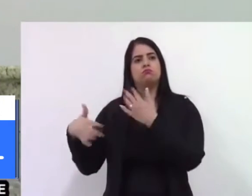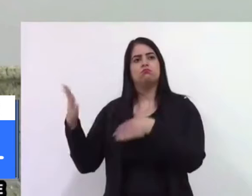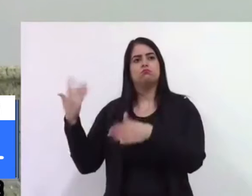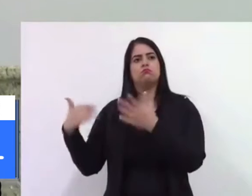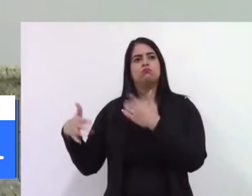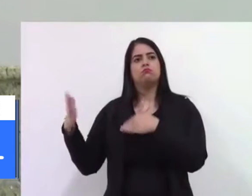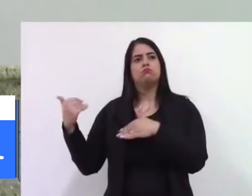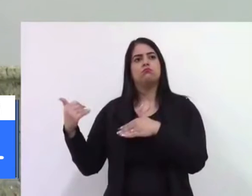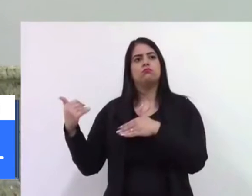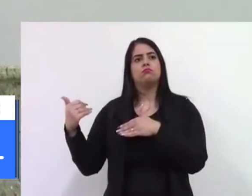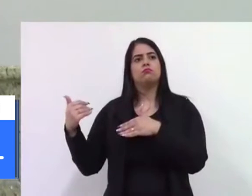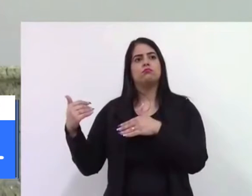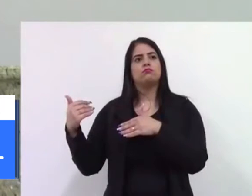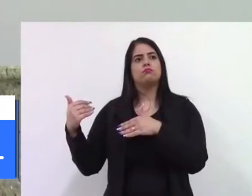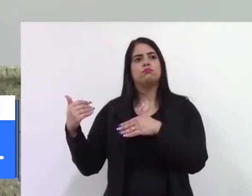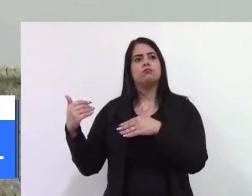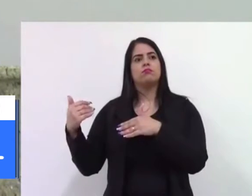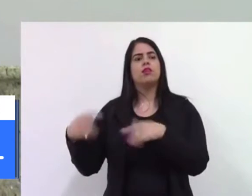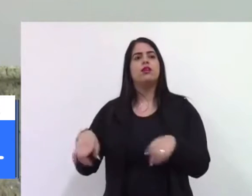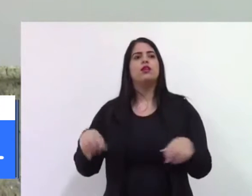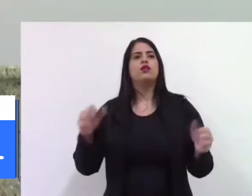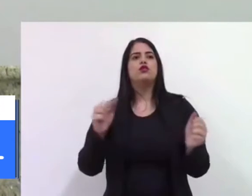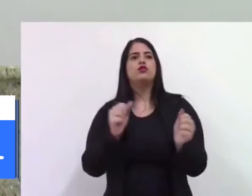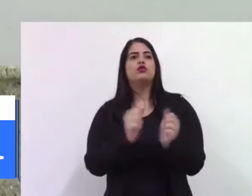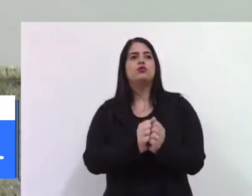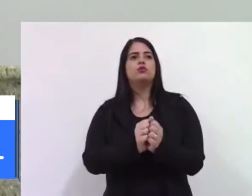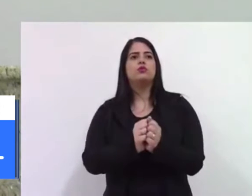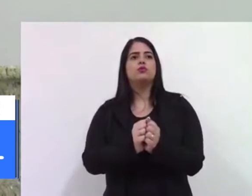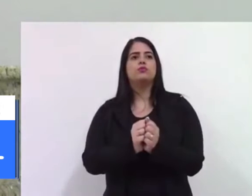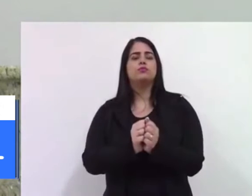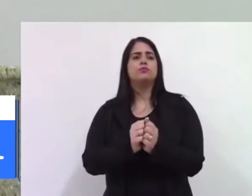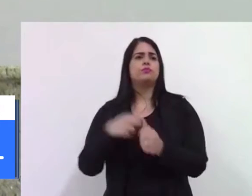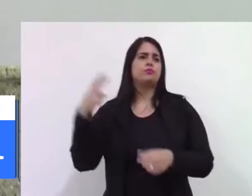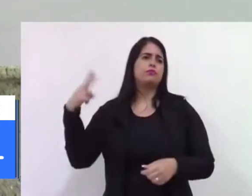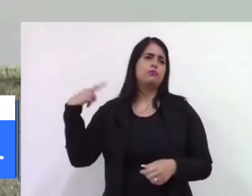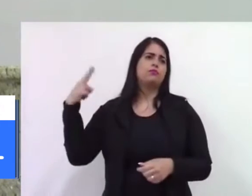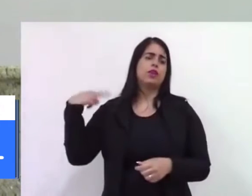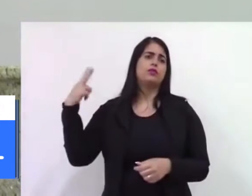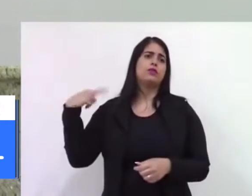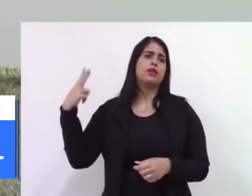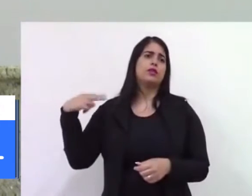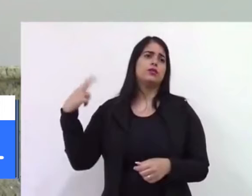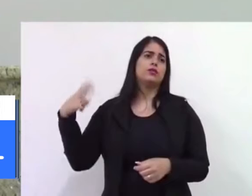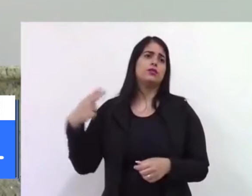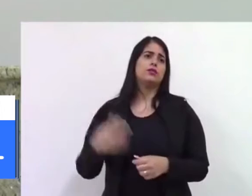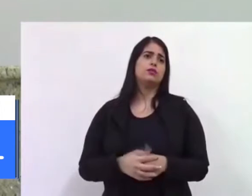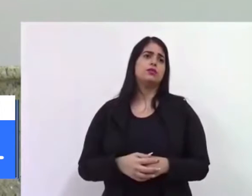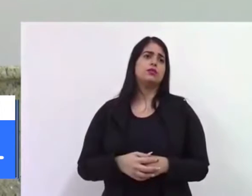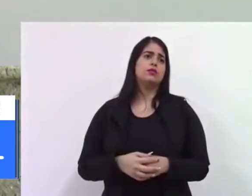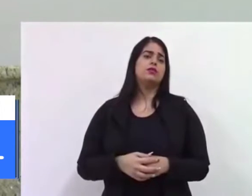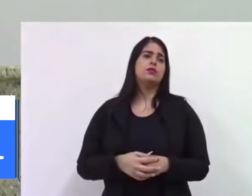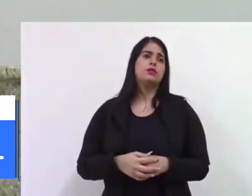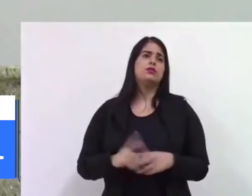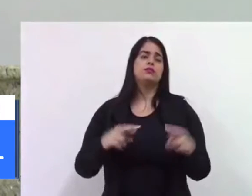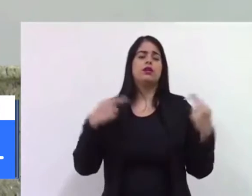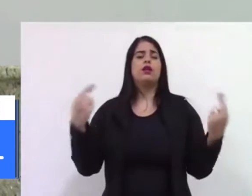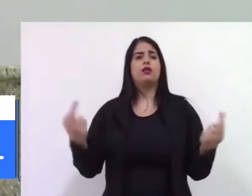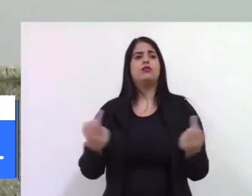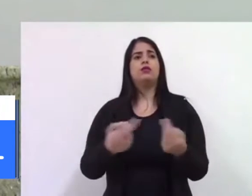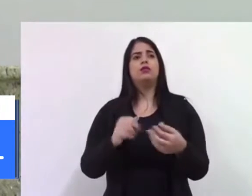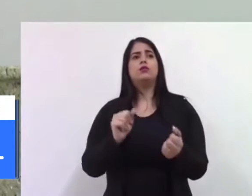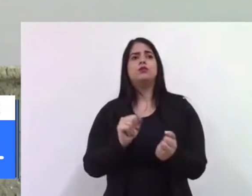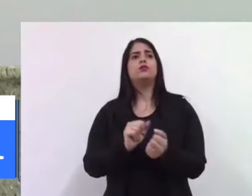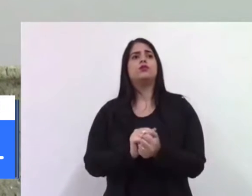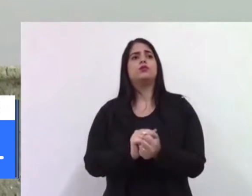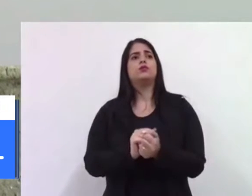estava também o vereador Bruno, e convido os demais vereadores, o senhor presidente, quando tiver a próxima, para dar um apoio